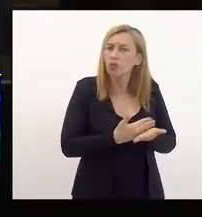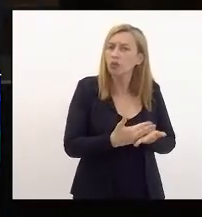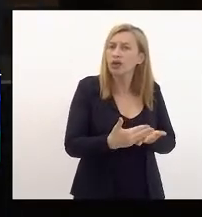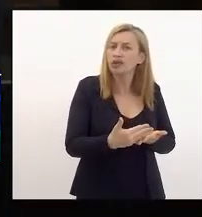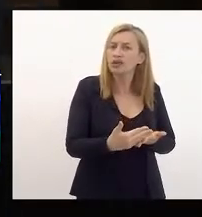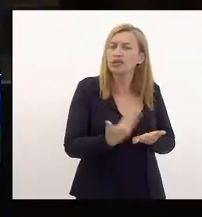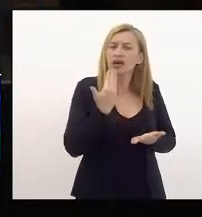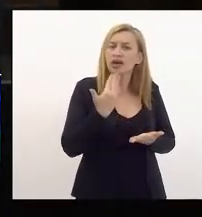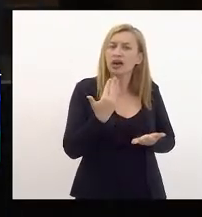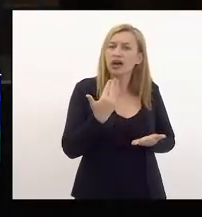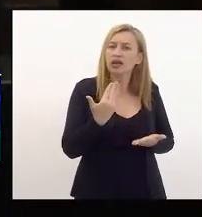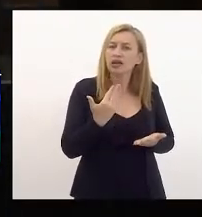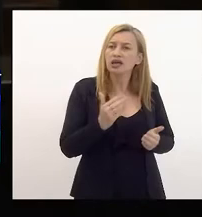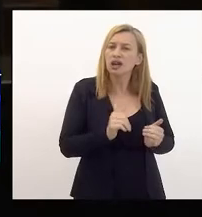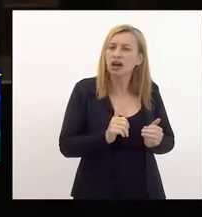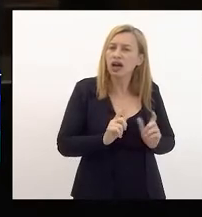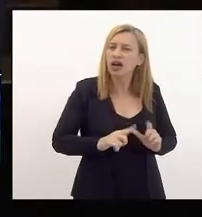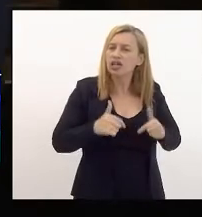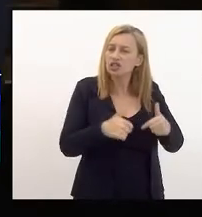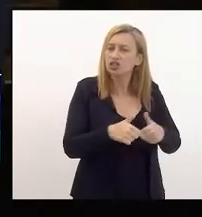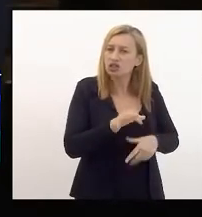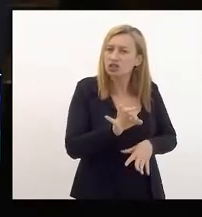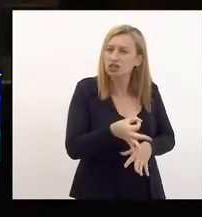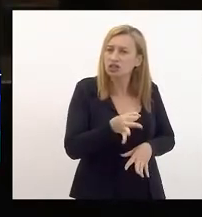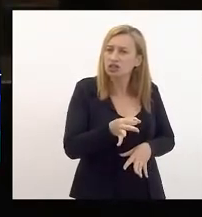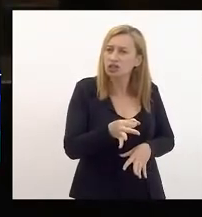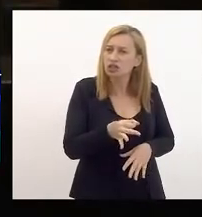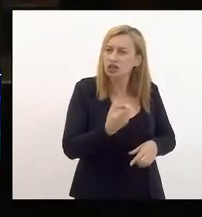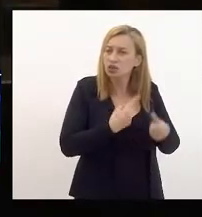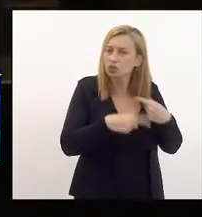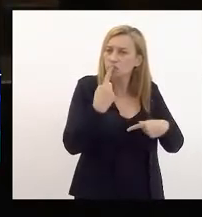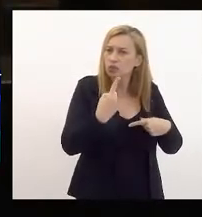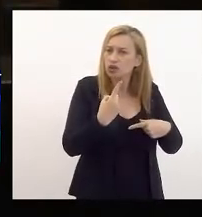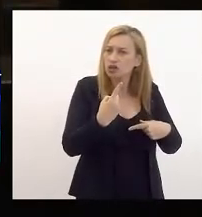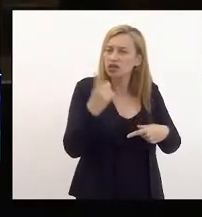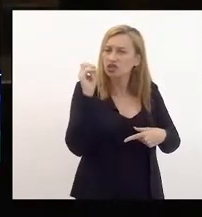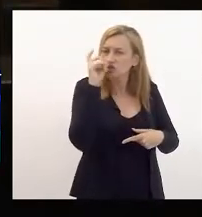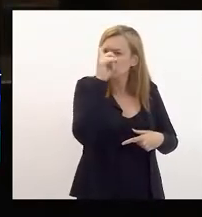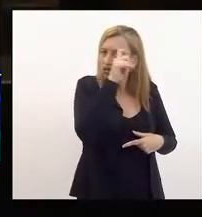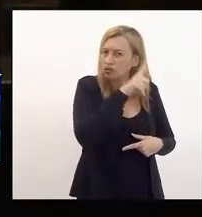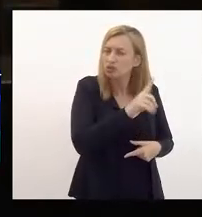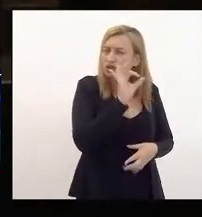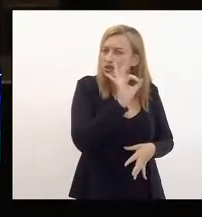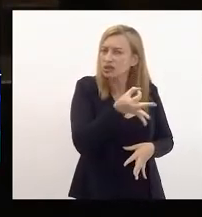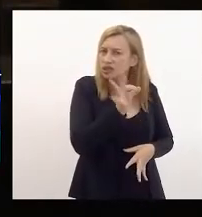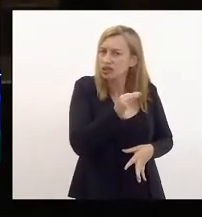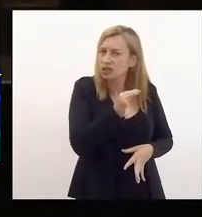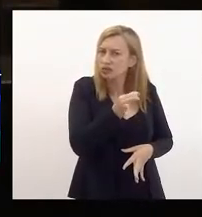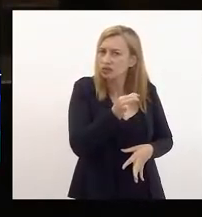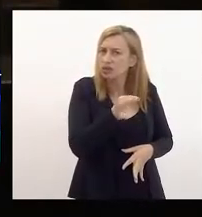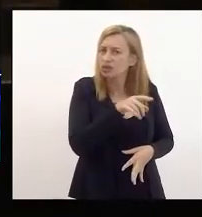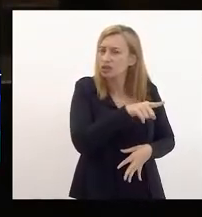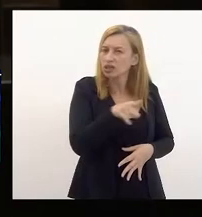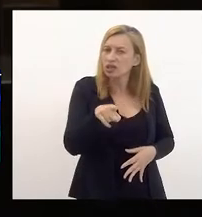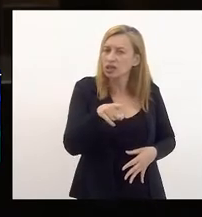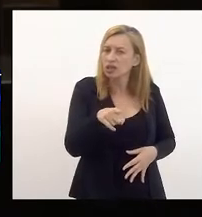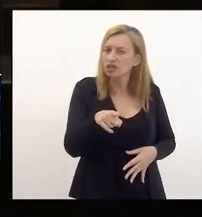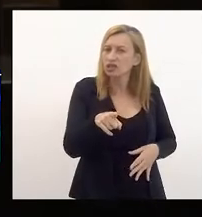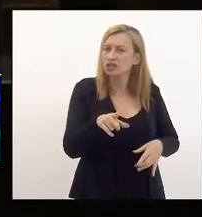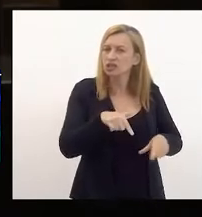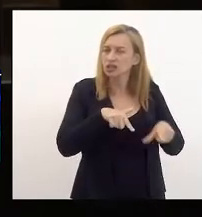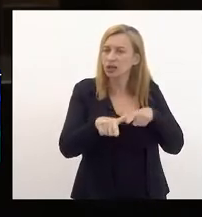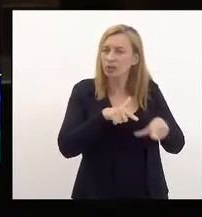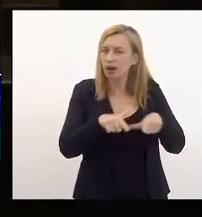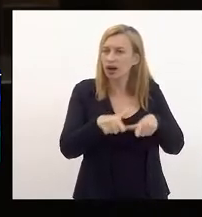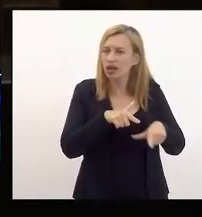a encarar de frente a superação das dificuldades exatamente daquele que presta os serviços